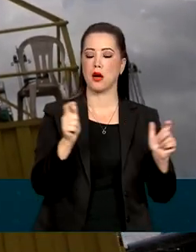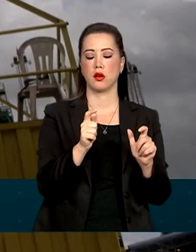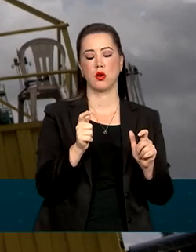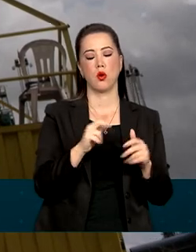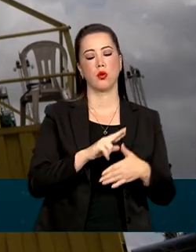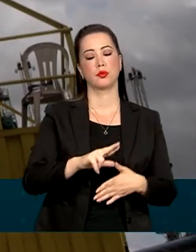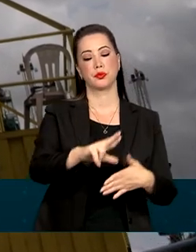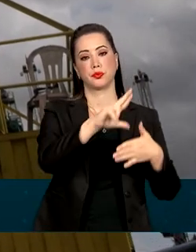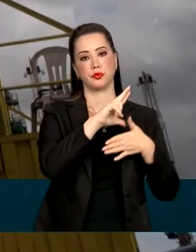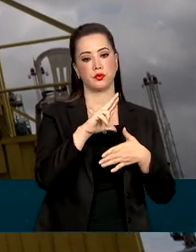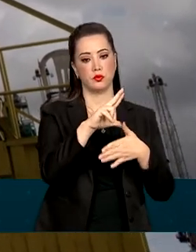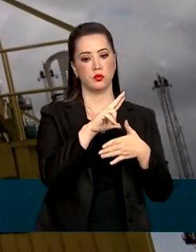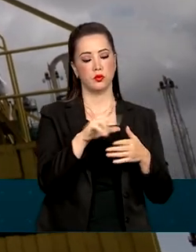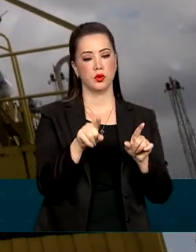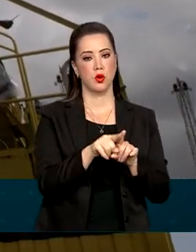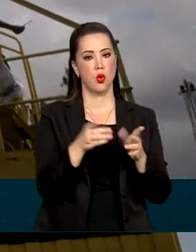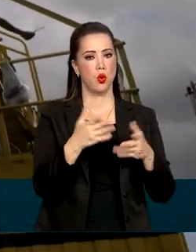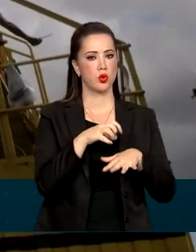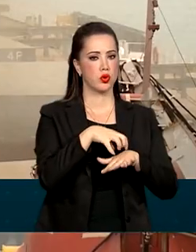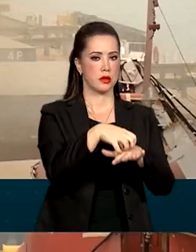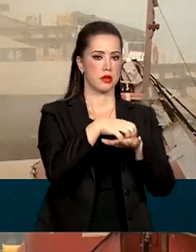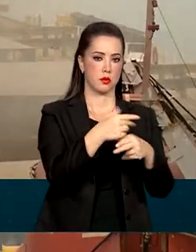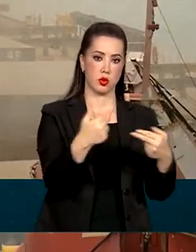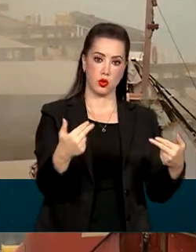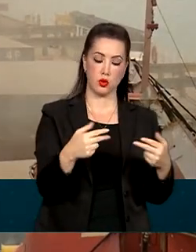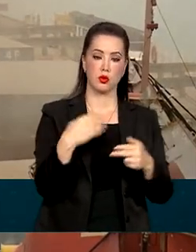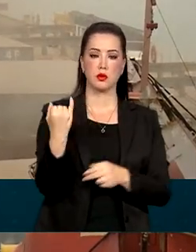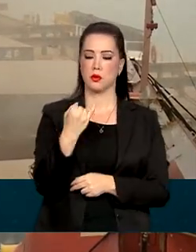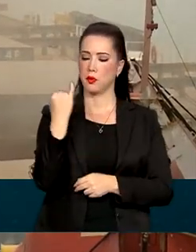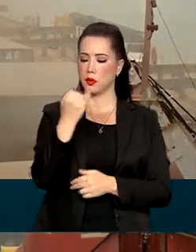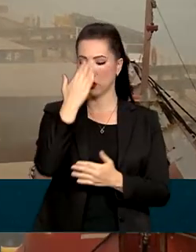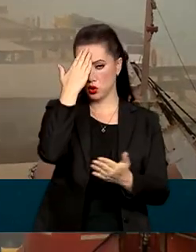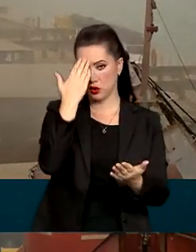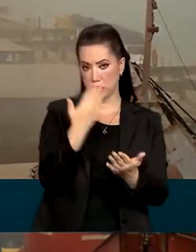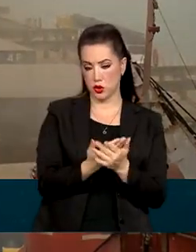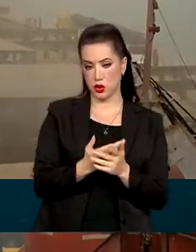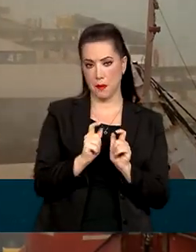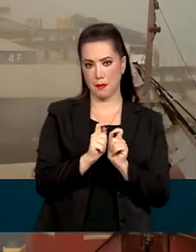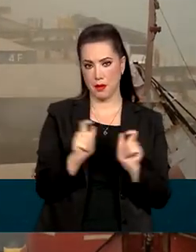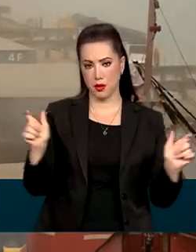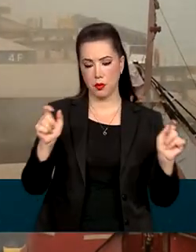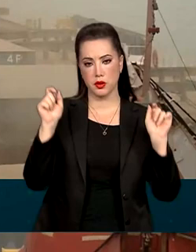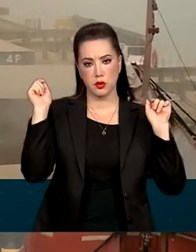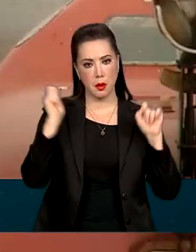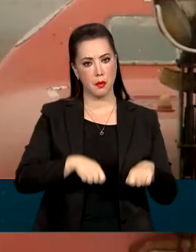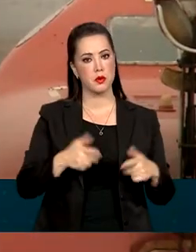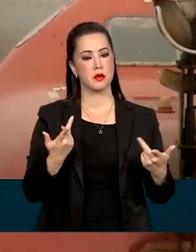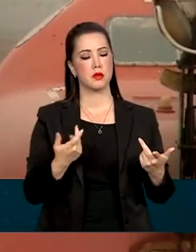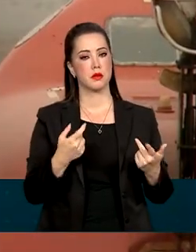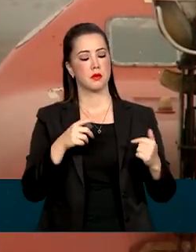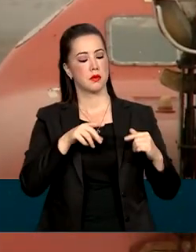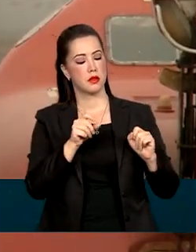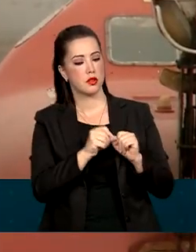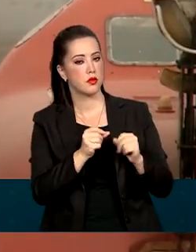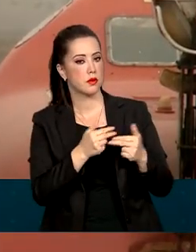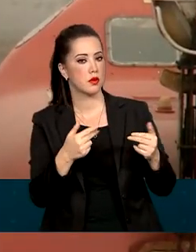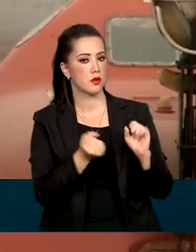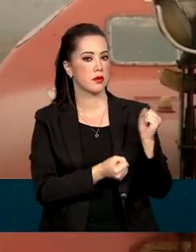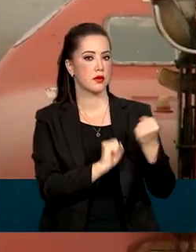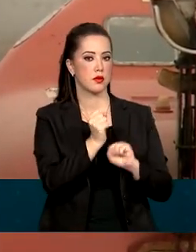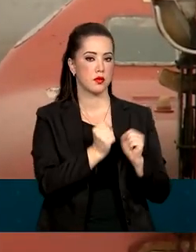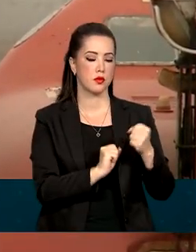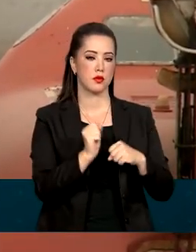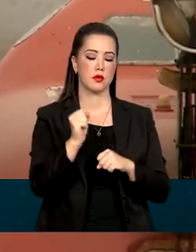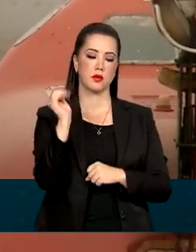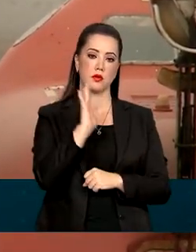o setor hidroviário de transporte de mercadorias é uma das grandes apostas para o aumento da competitividade da produção industrial brasileira,